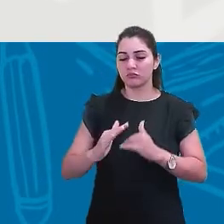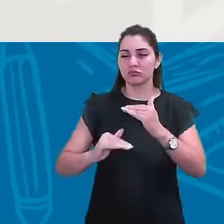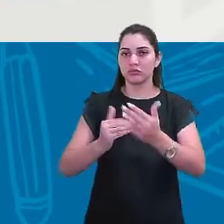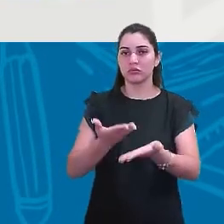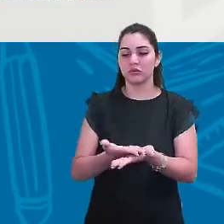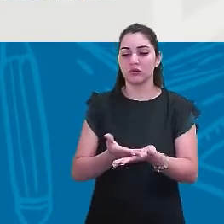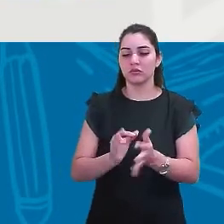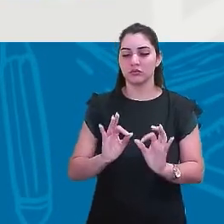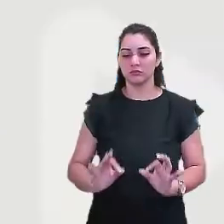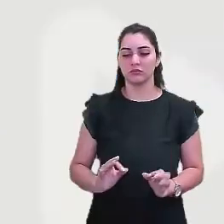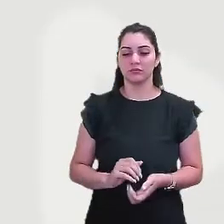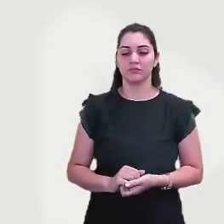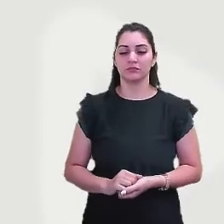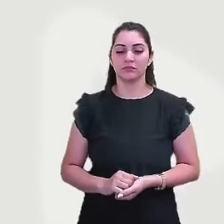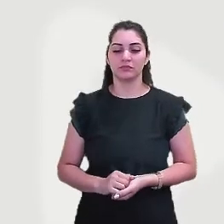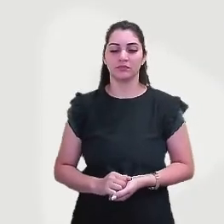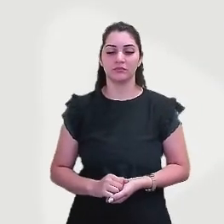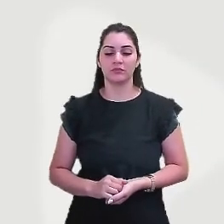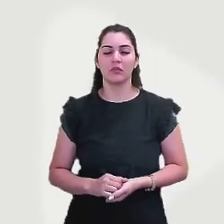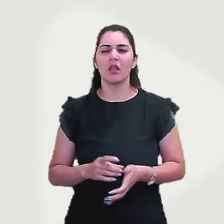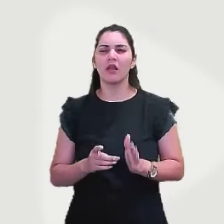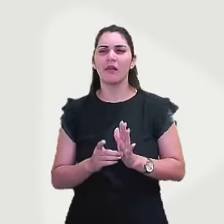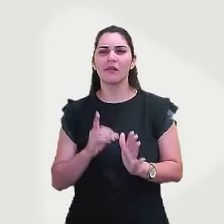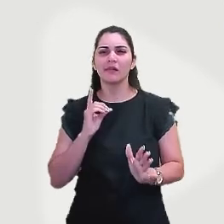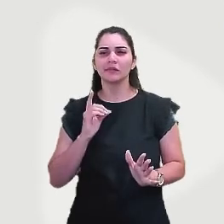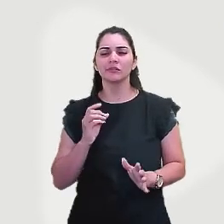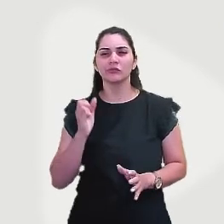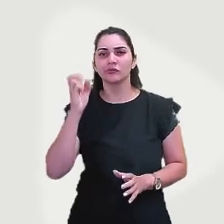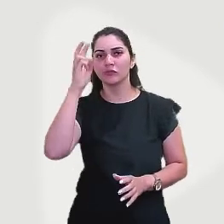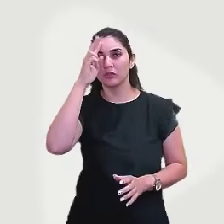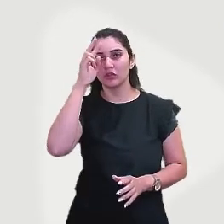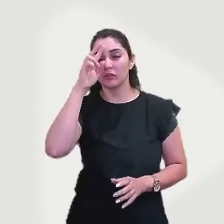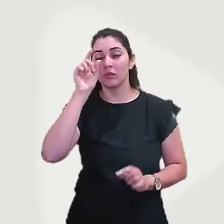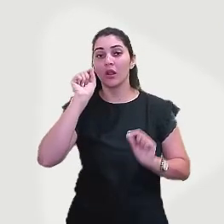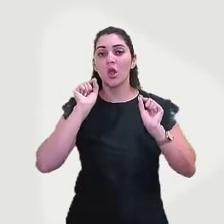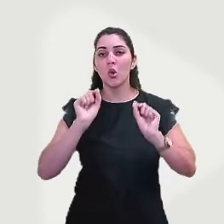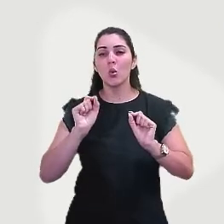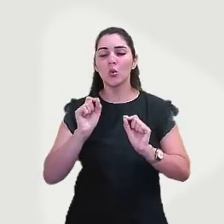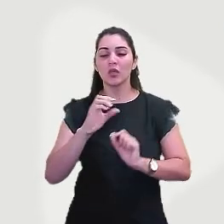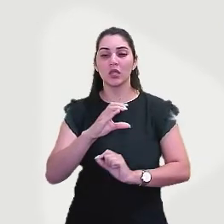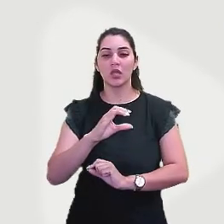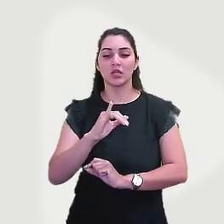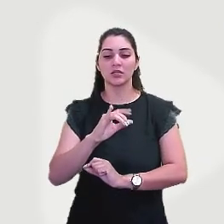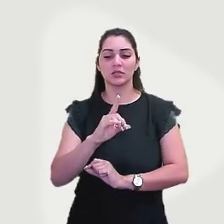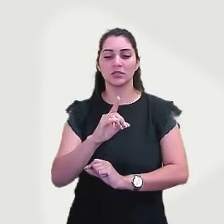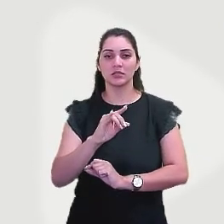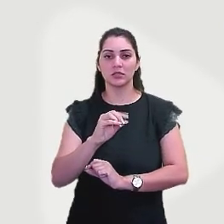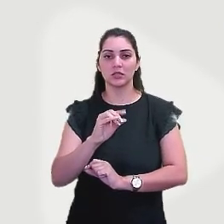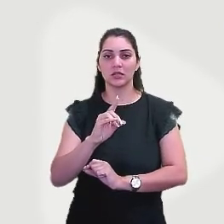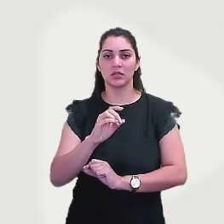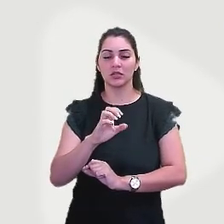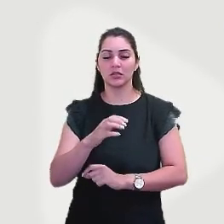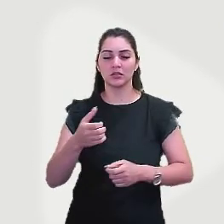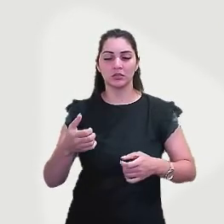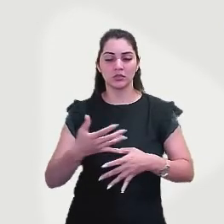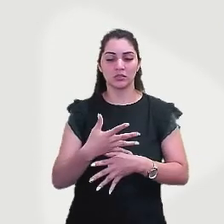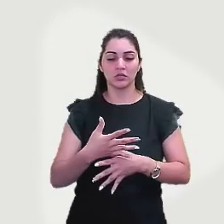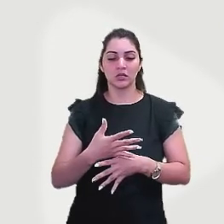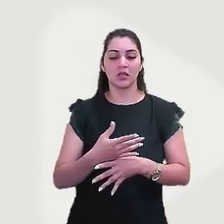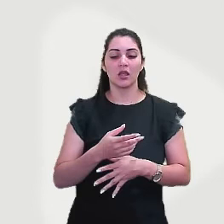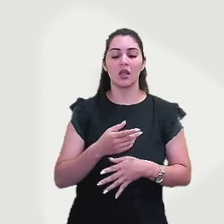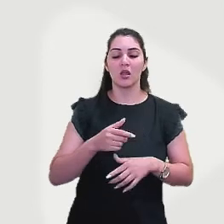da aula, certo? Mas, antes, deixa eu lembrar aqui a vocês o que é uma cidade. Cidade é uma área densamente